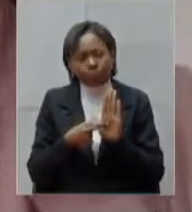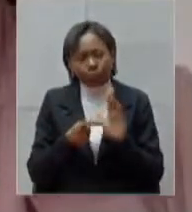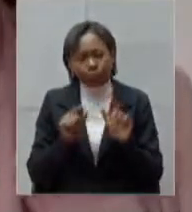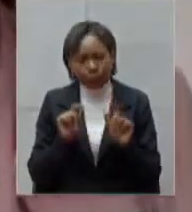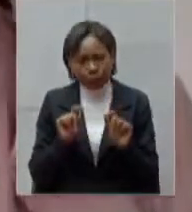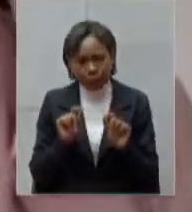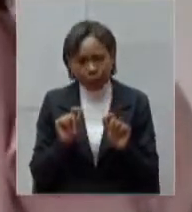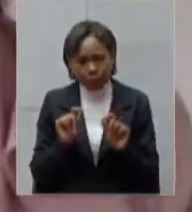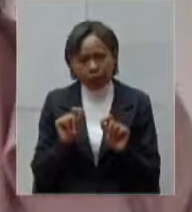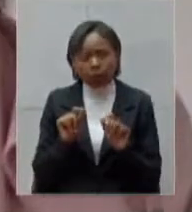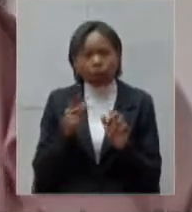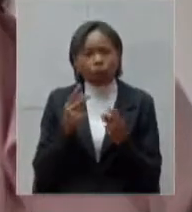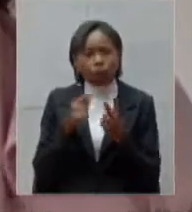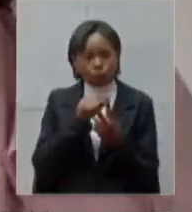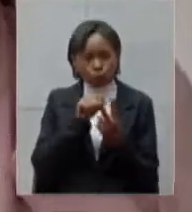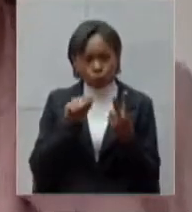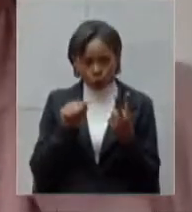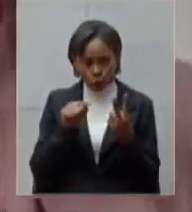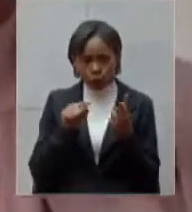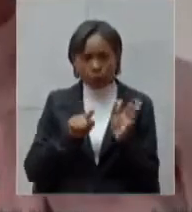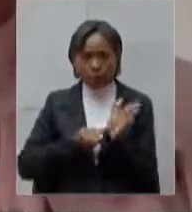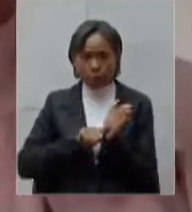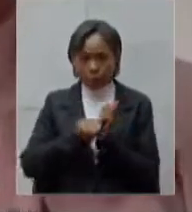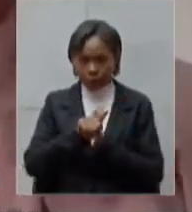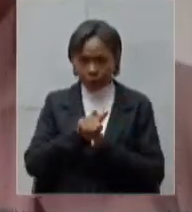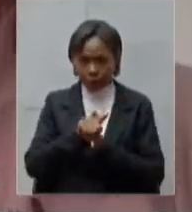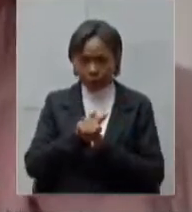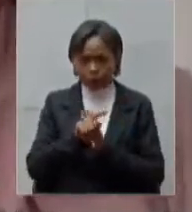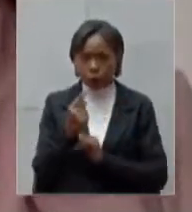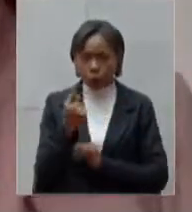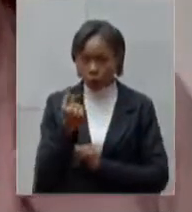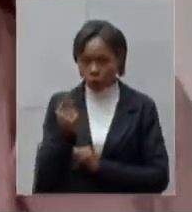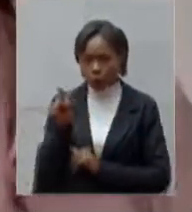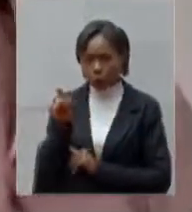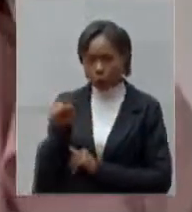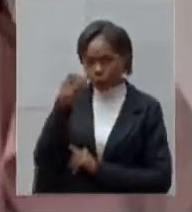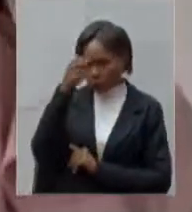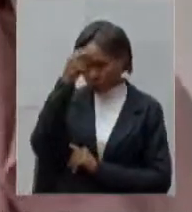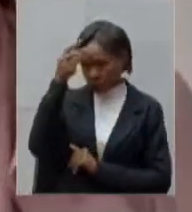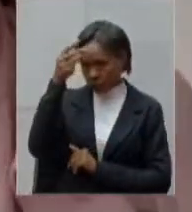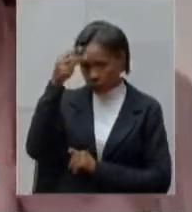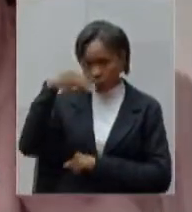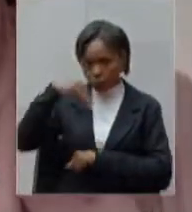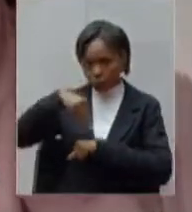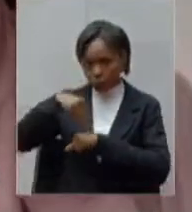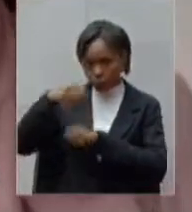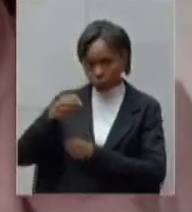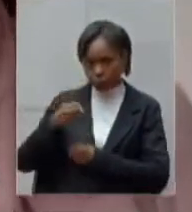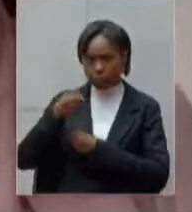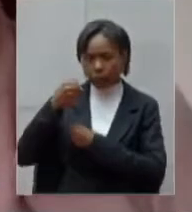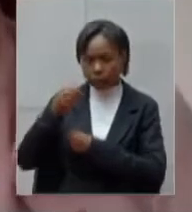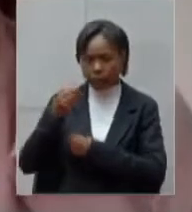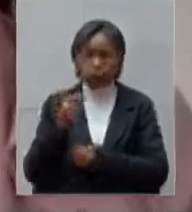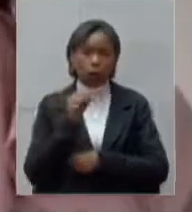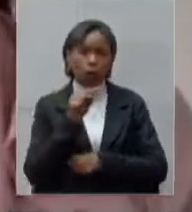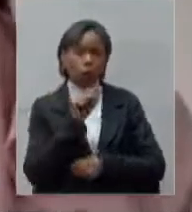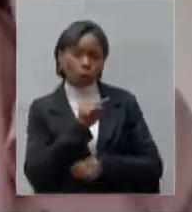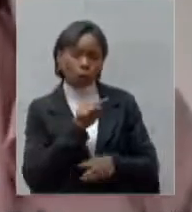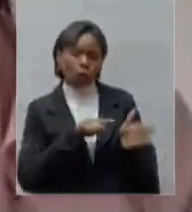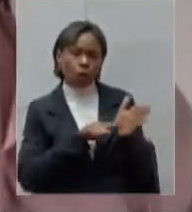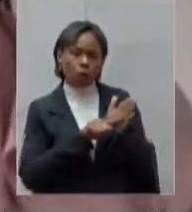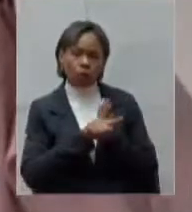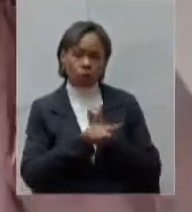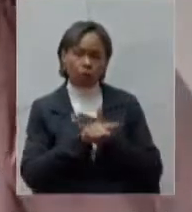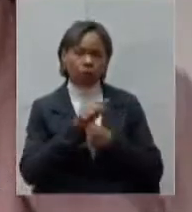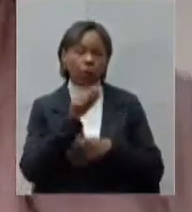perguntas é uma pergunta para o prefeito de Muriaé e a outra pergunta para o prefeito de Juiz